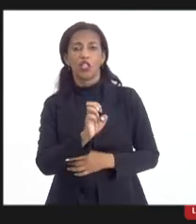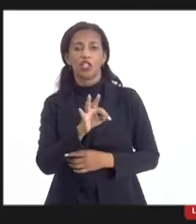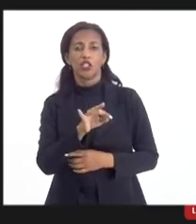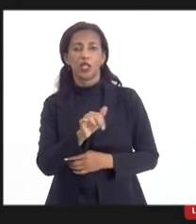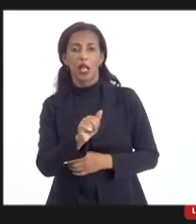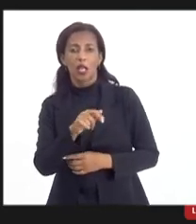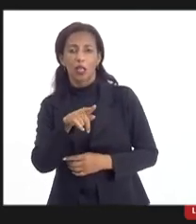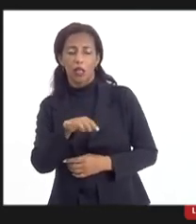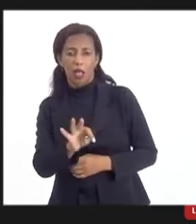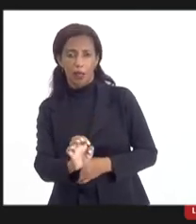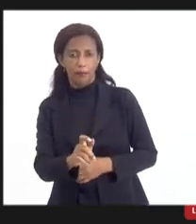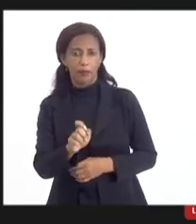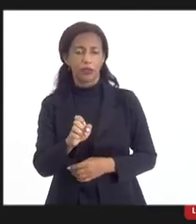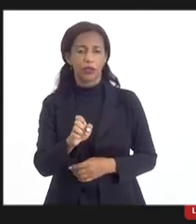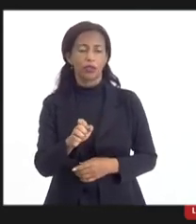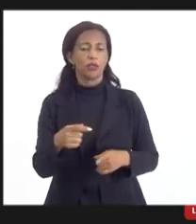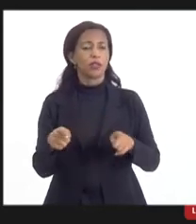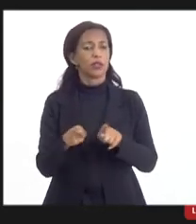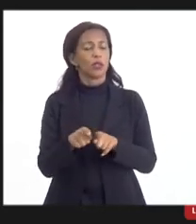E aí, talvez,